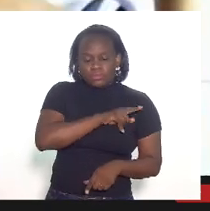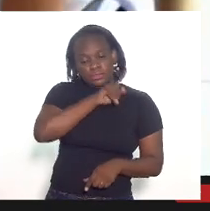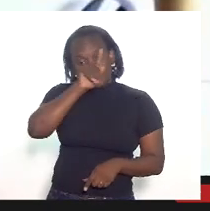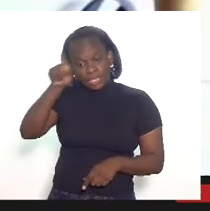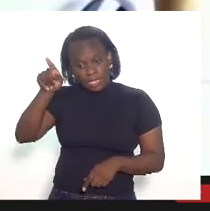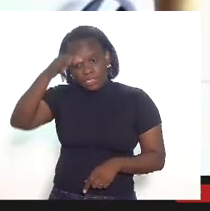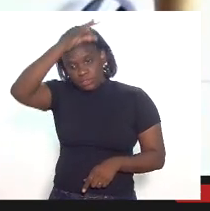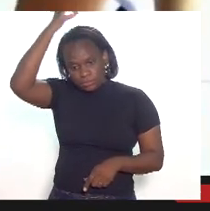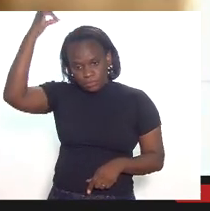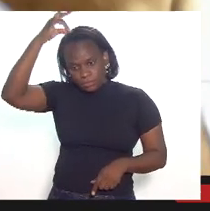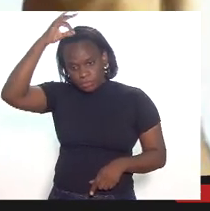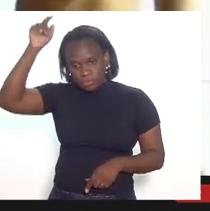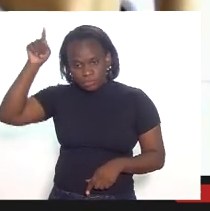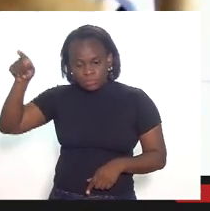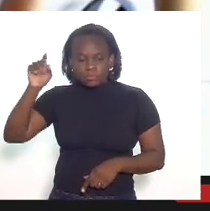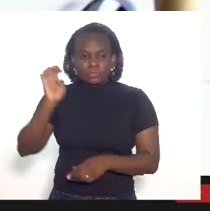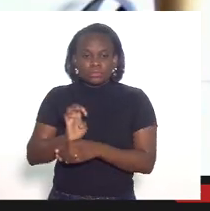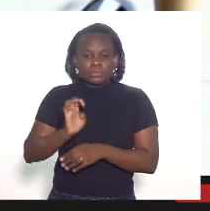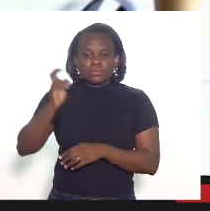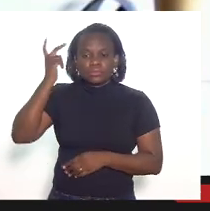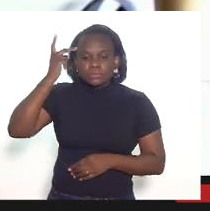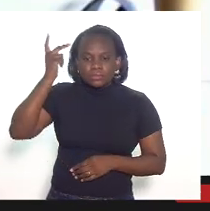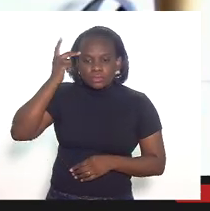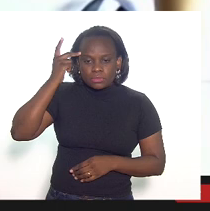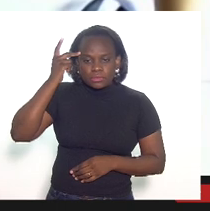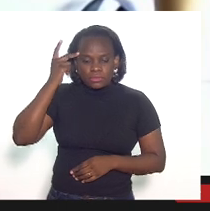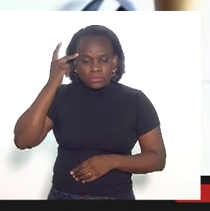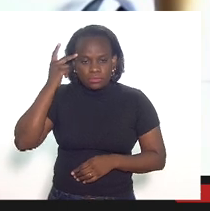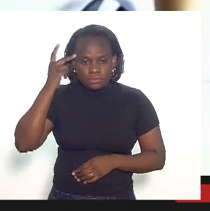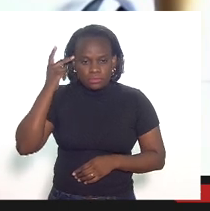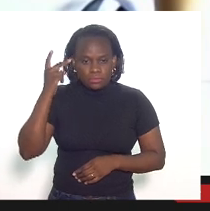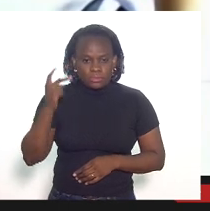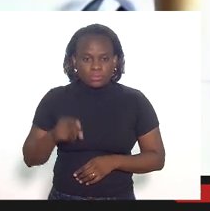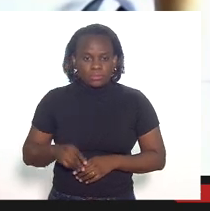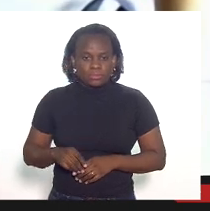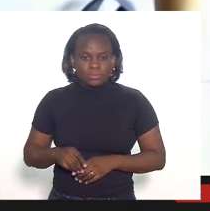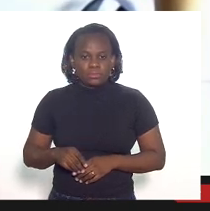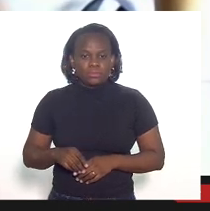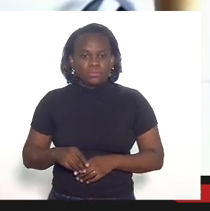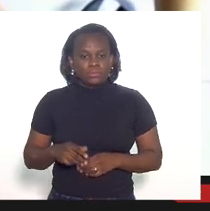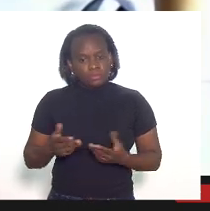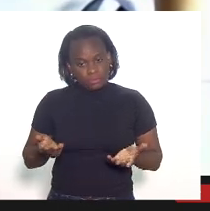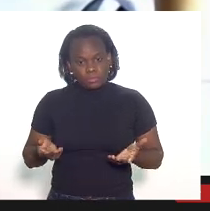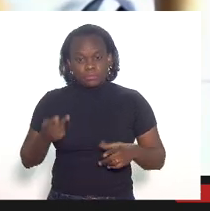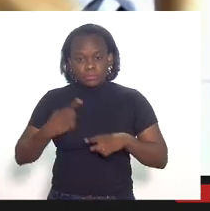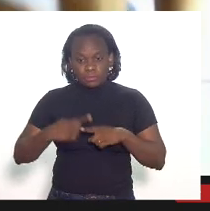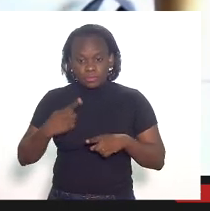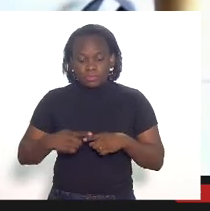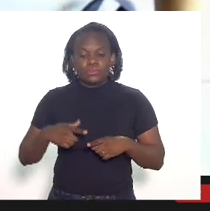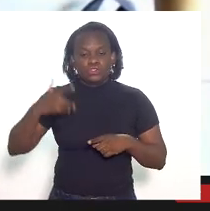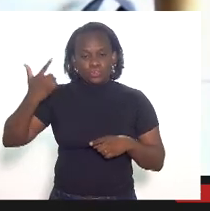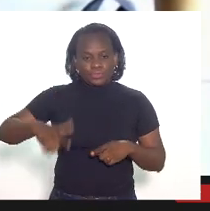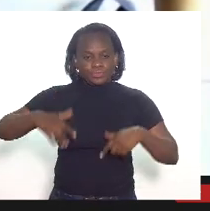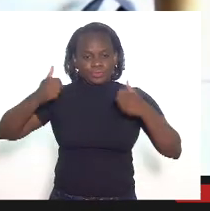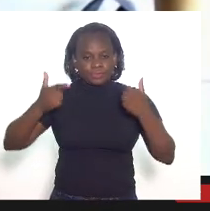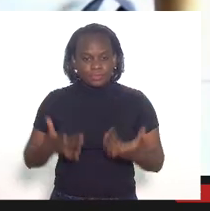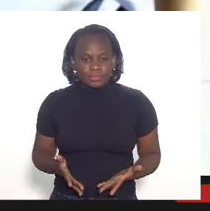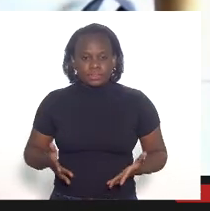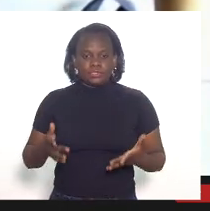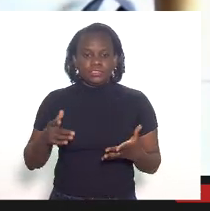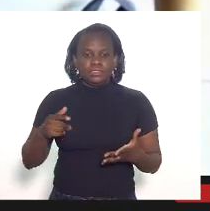Santo lá no estado de São Paulo porque volto a dizer nós estamos